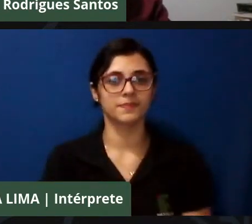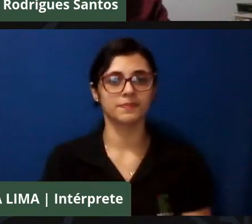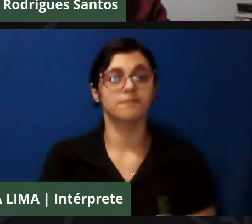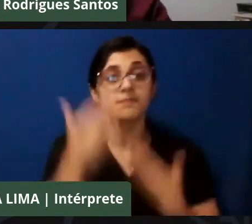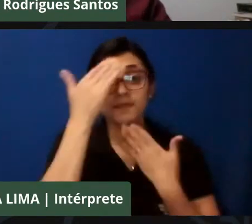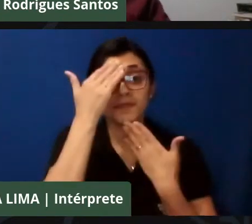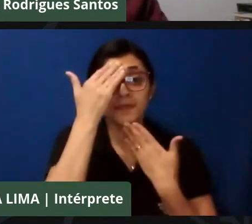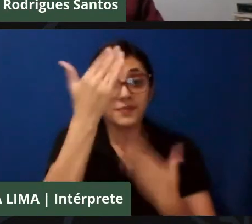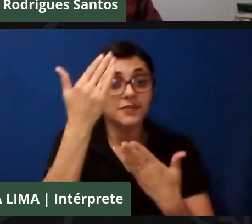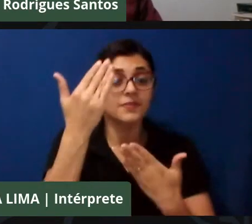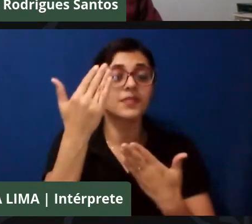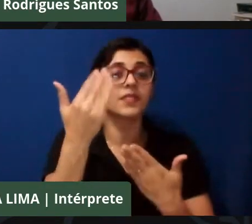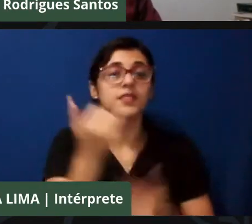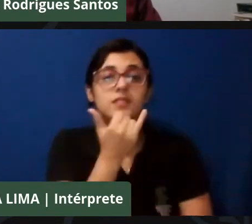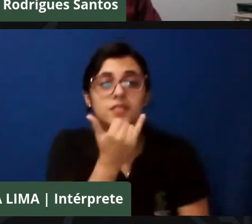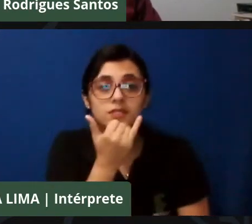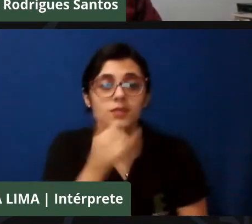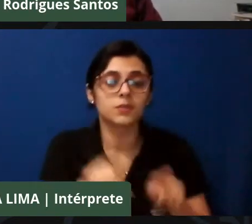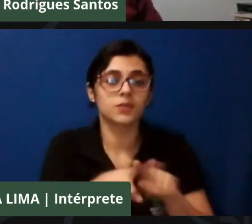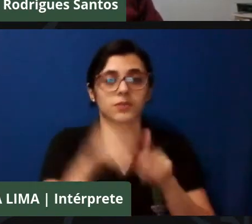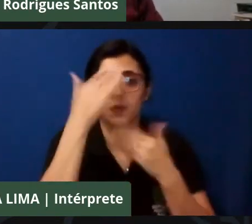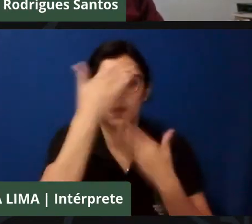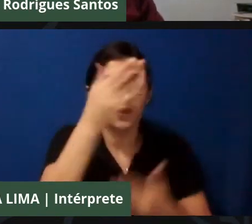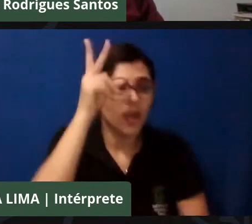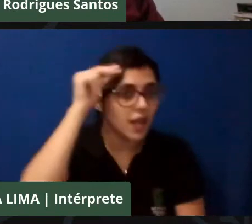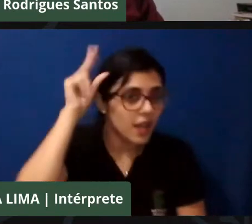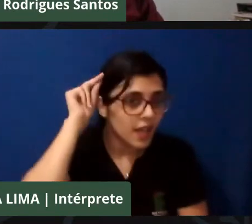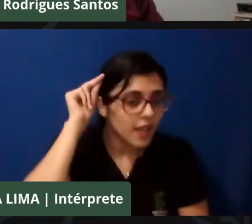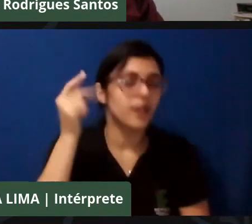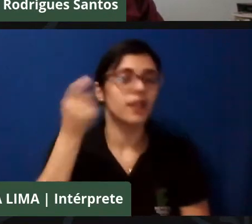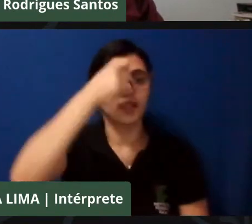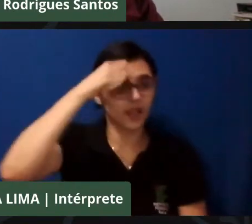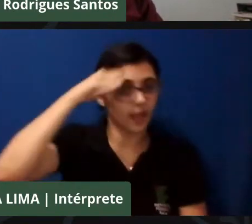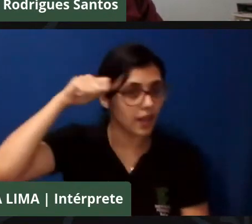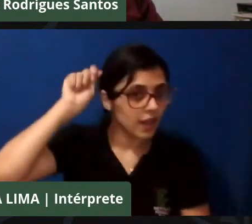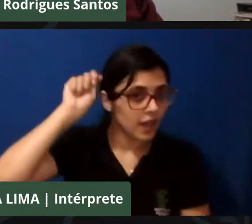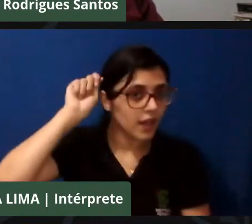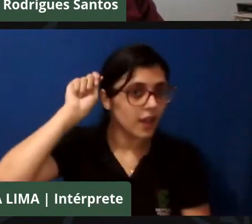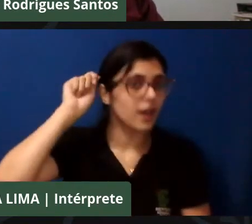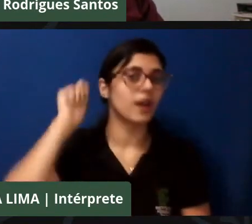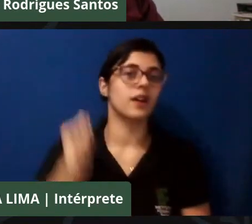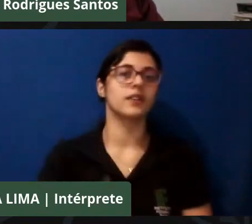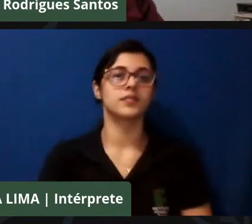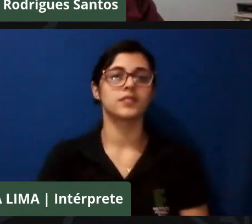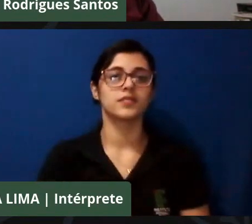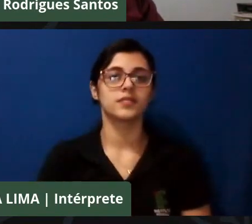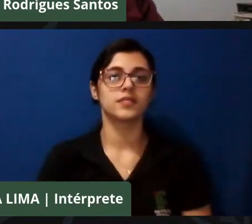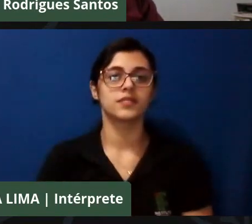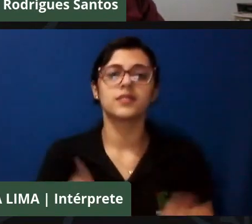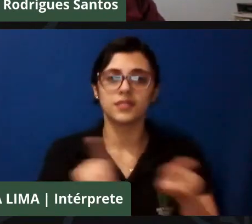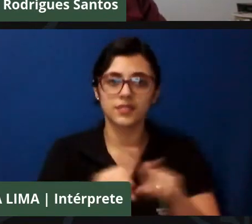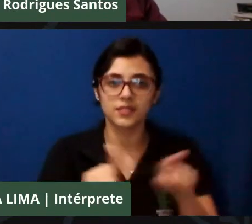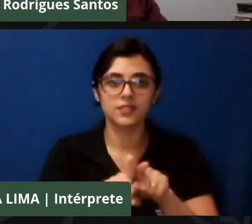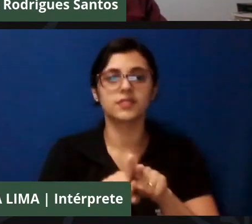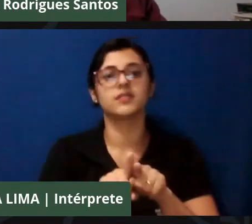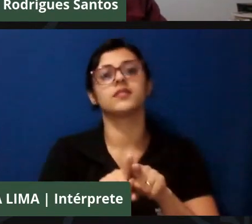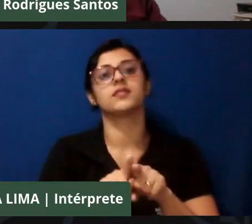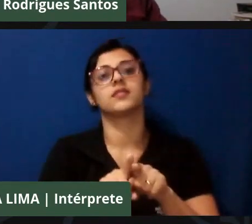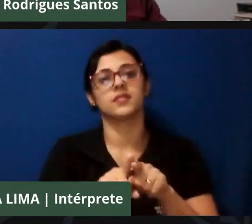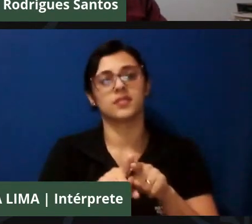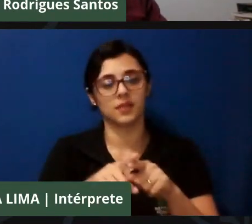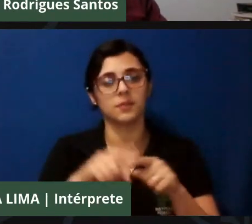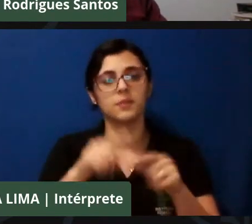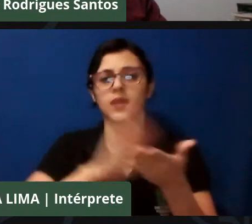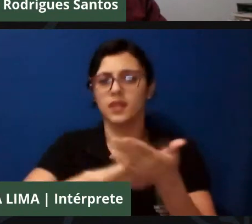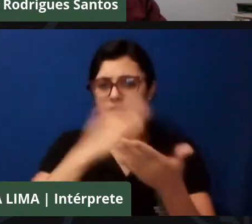Obrigado, desculpa, obrigado, Érica, obrigado, Ágda, pela interpretação aí de Libras, obrigado, professor